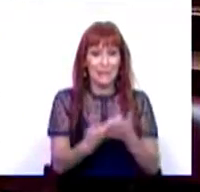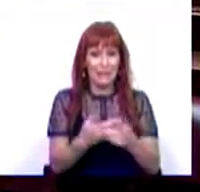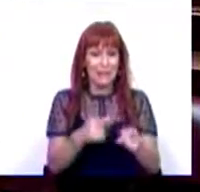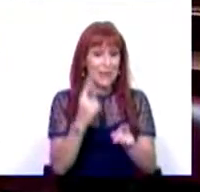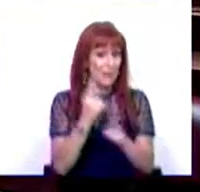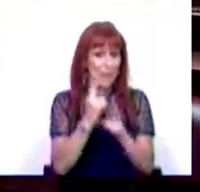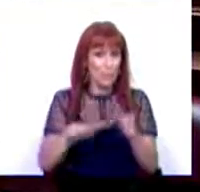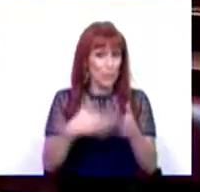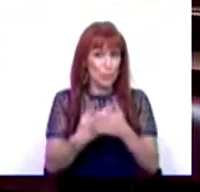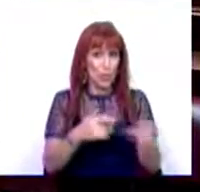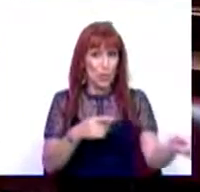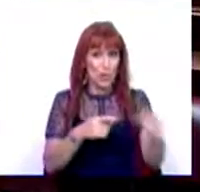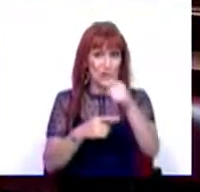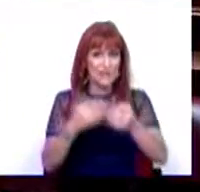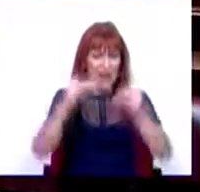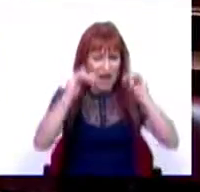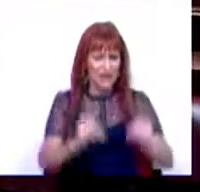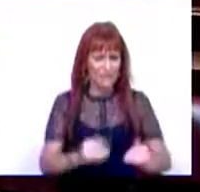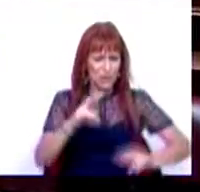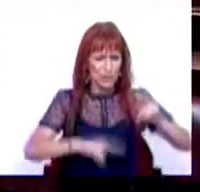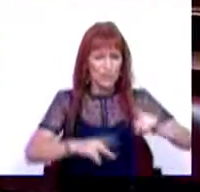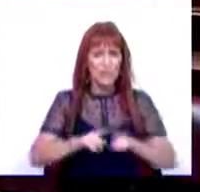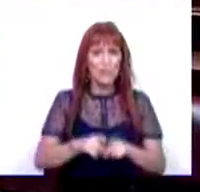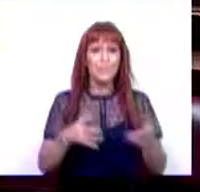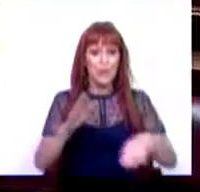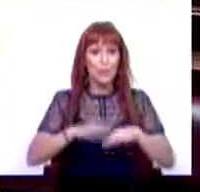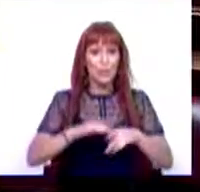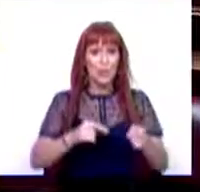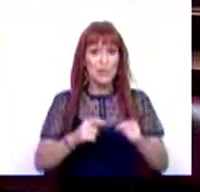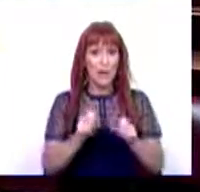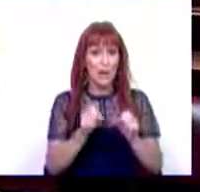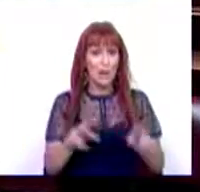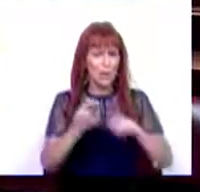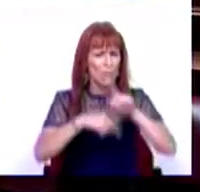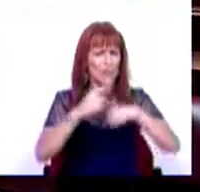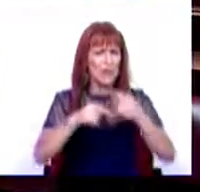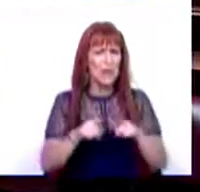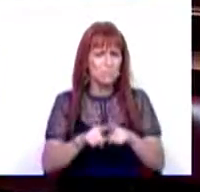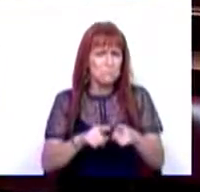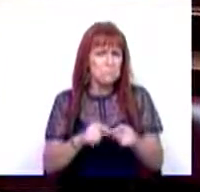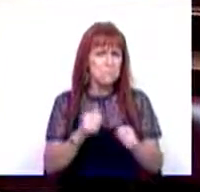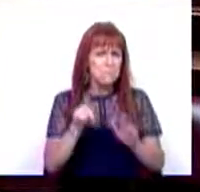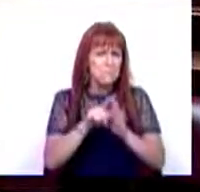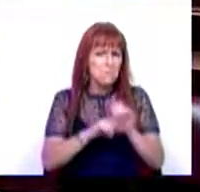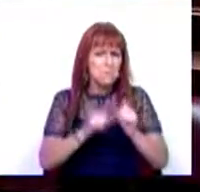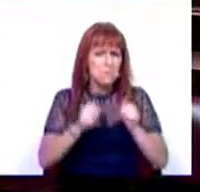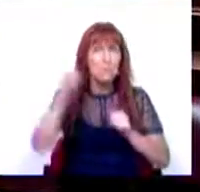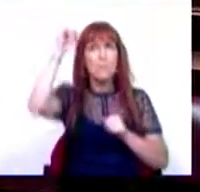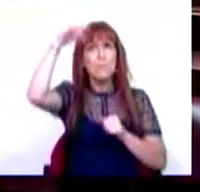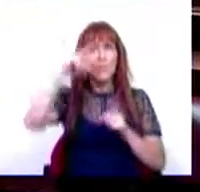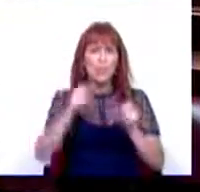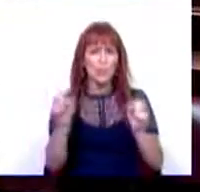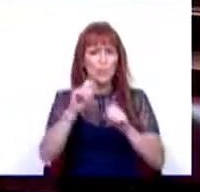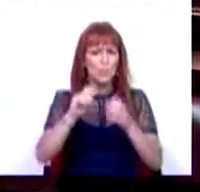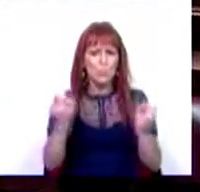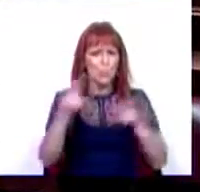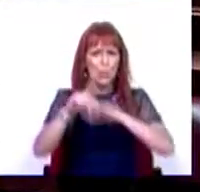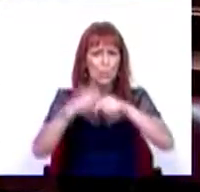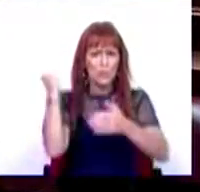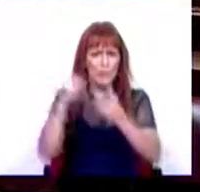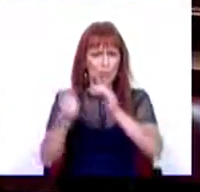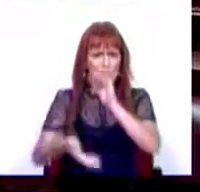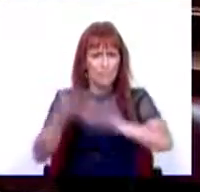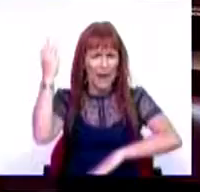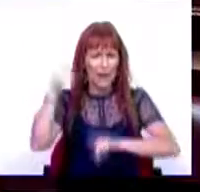também uma proposta de alívio fiscal sobre a eletricidade renovável. É um bom princípio. Neste momento a eletricidade não renovável já paga mais impostos,